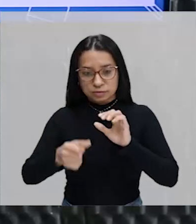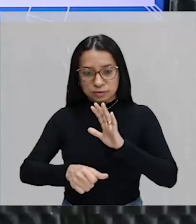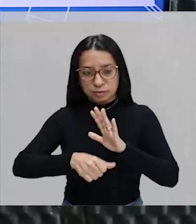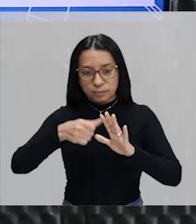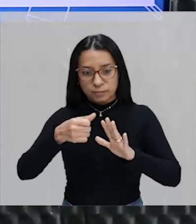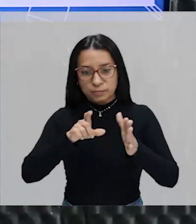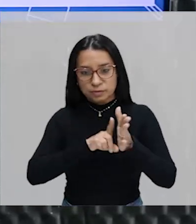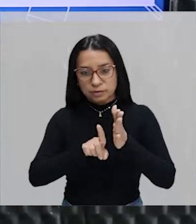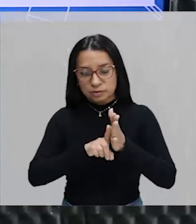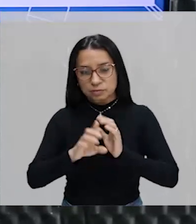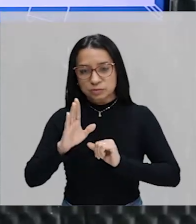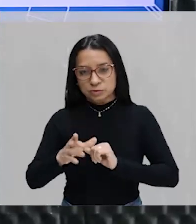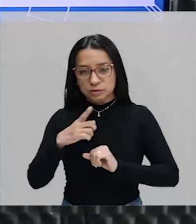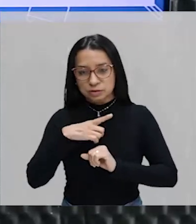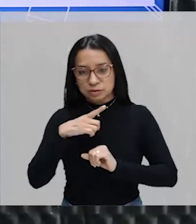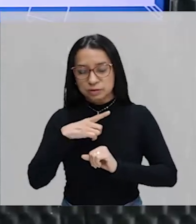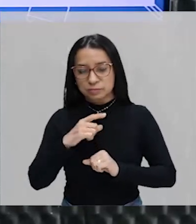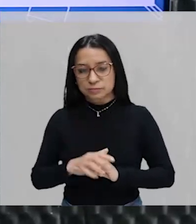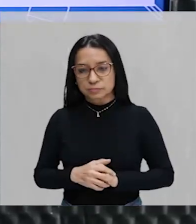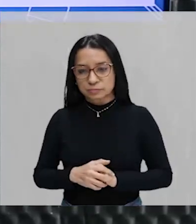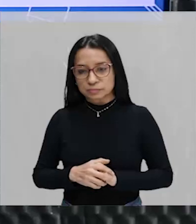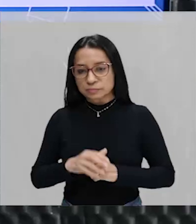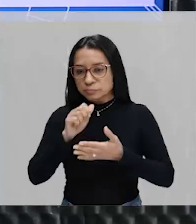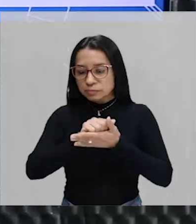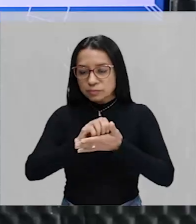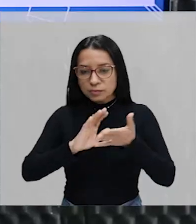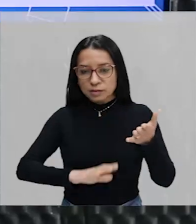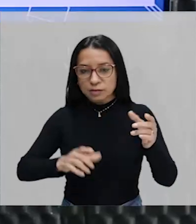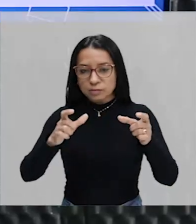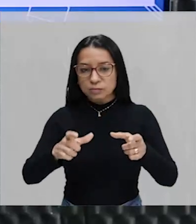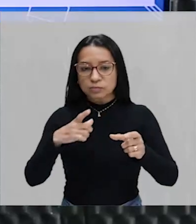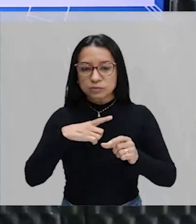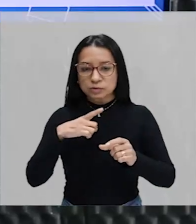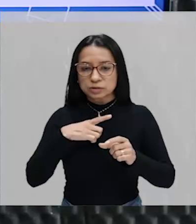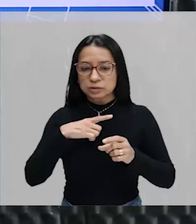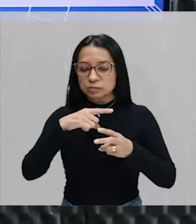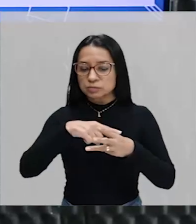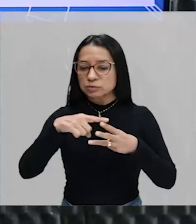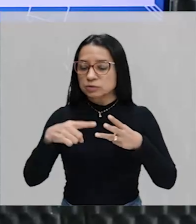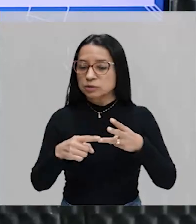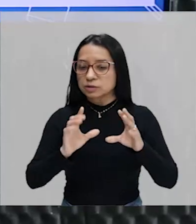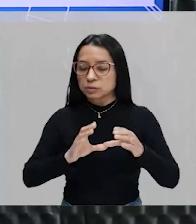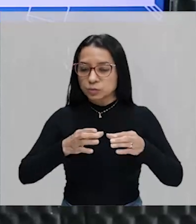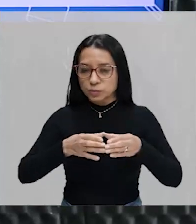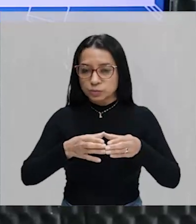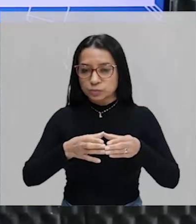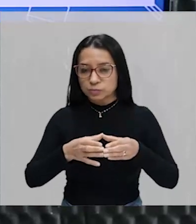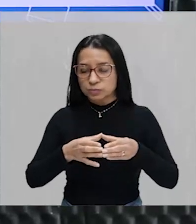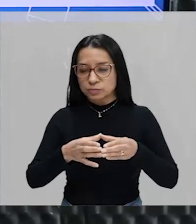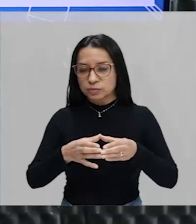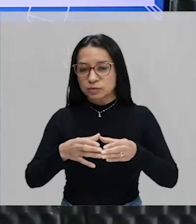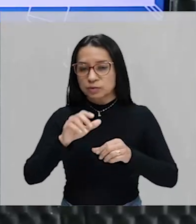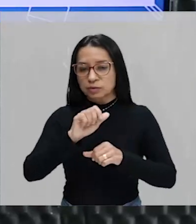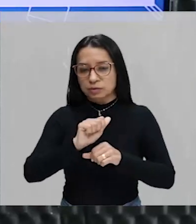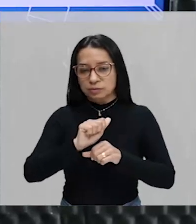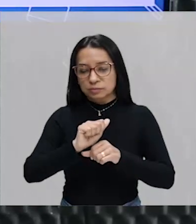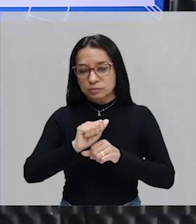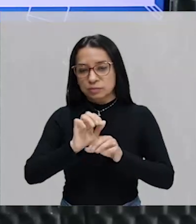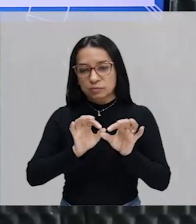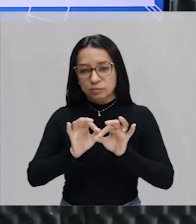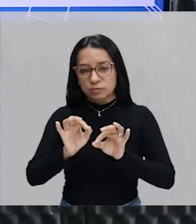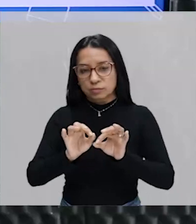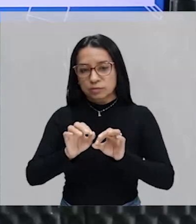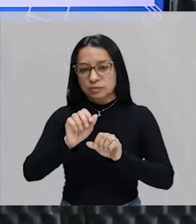questão, nós já trazemos para você uma atividade onde nós temos três conjuntos, no caso aqui, conjunto A formado pelos